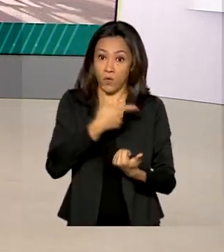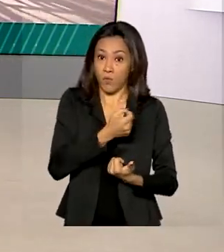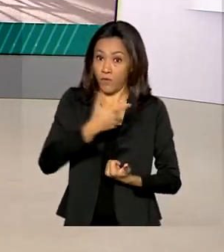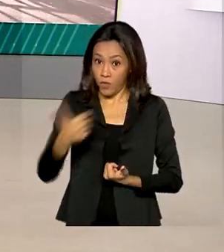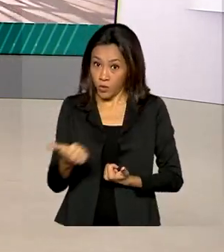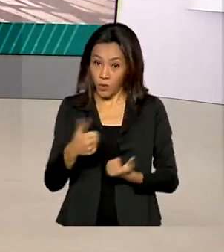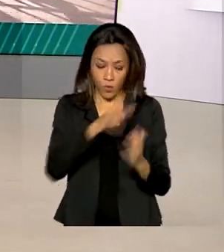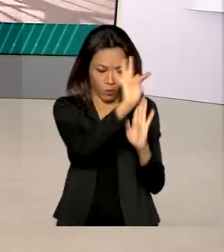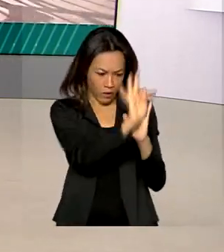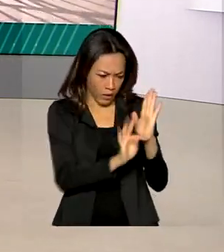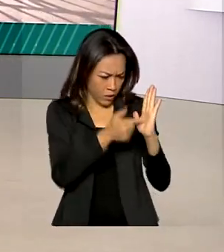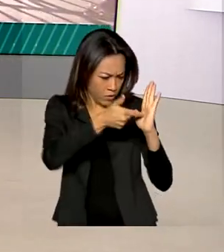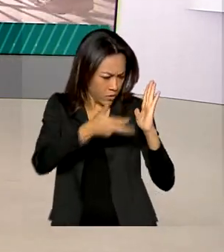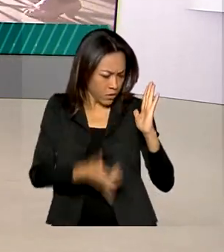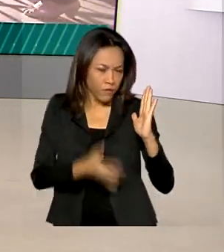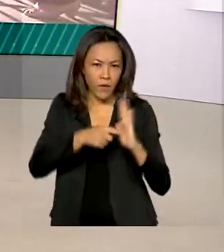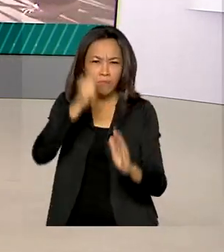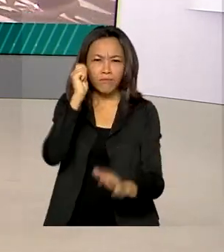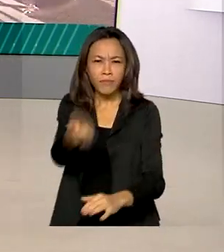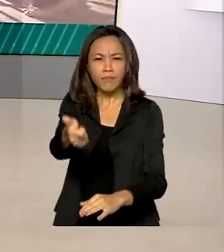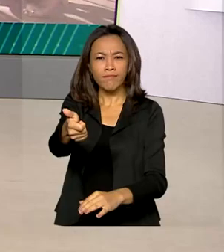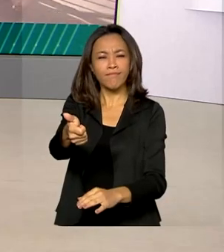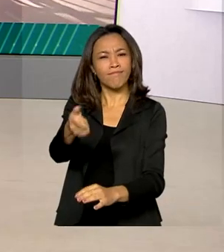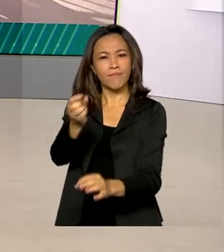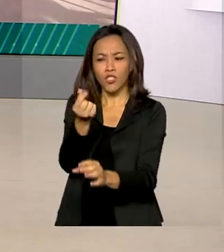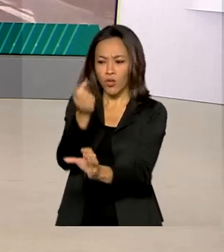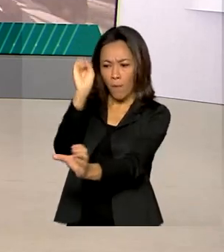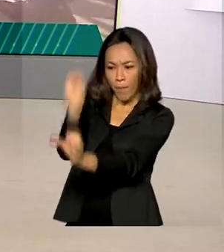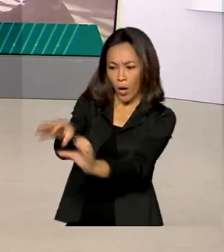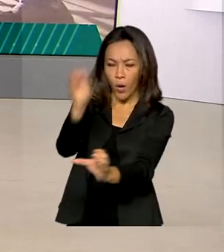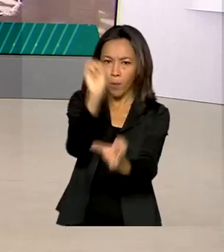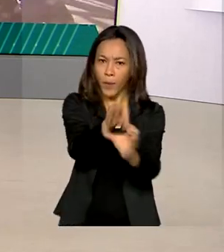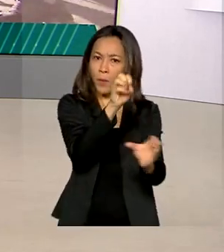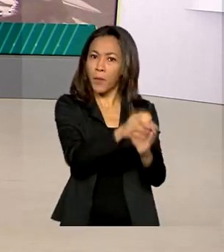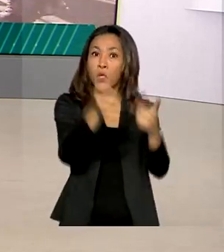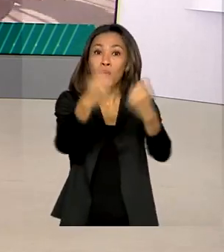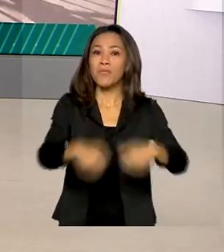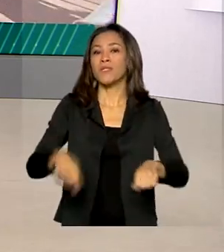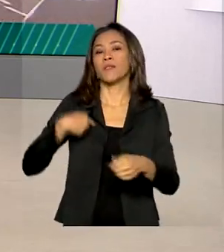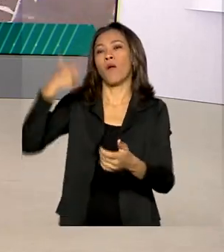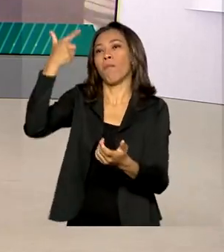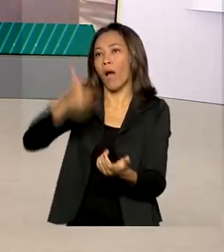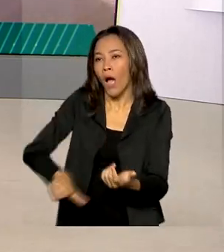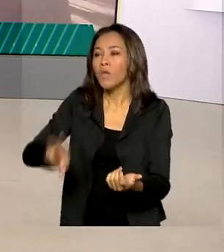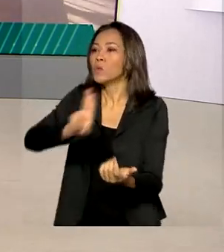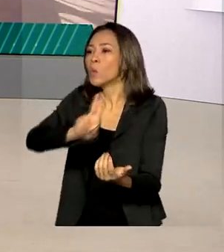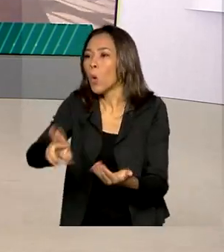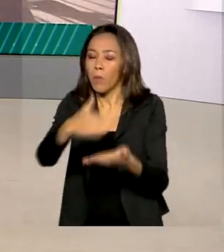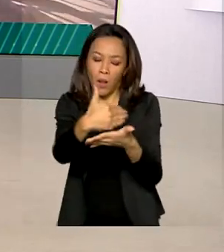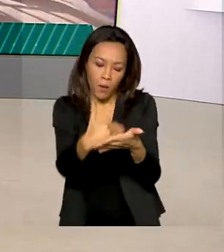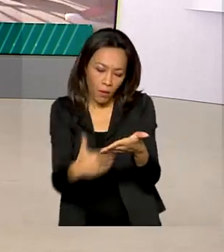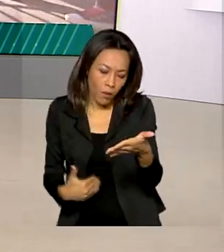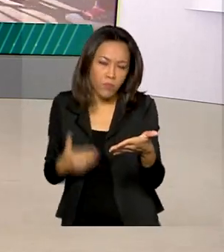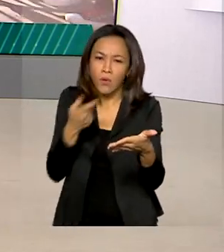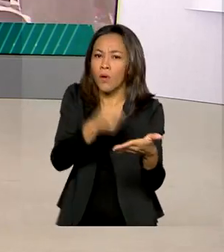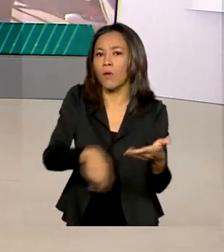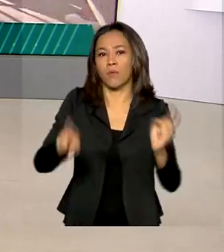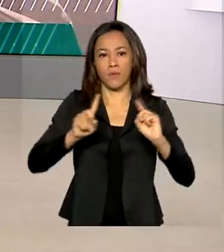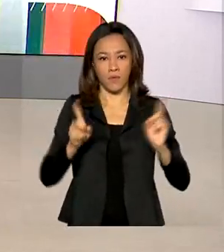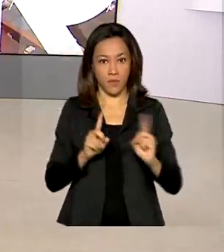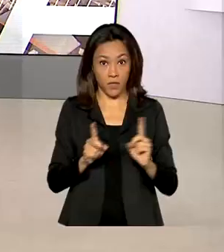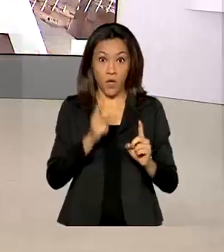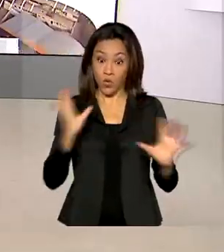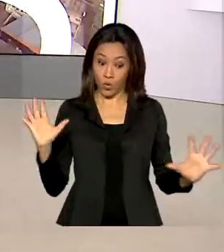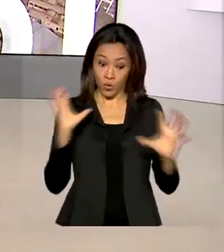texto, o pagamento será automático, ou seja, não será necessário fazer novo cadastramento ou requerimento. O valor total,